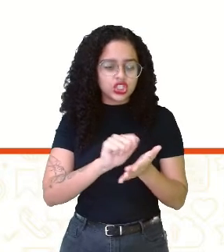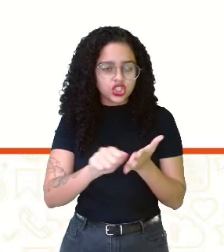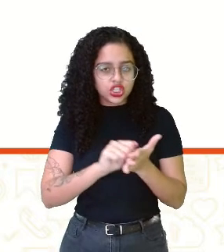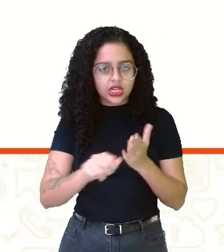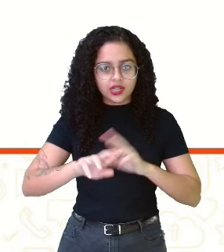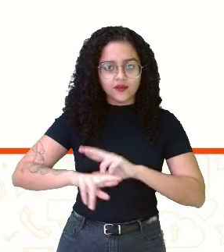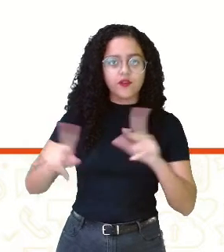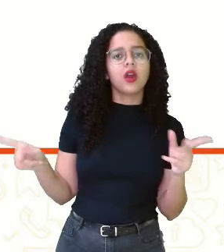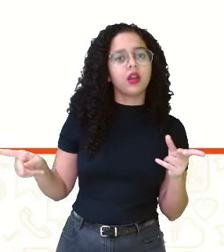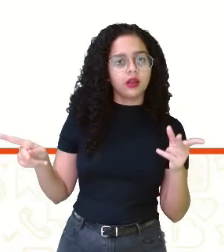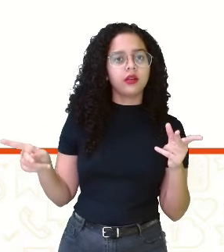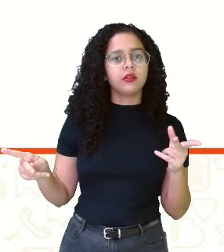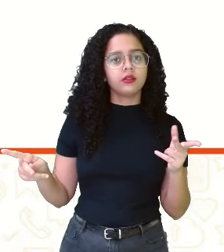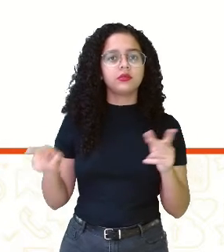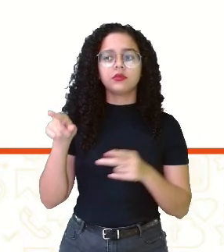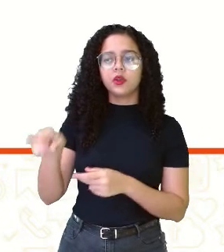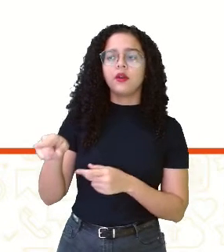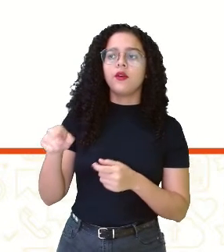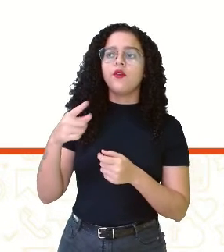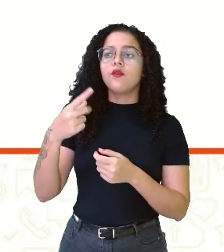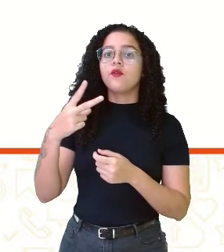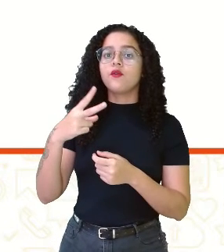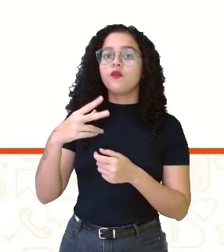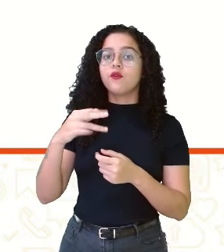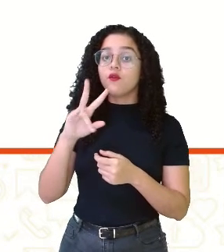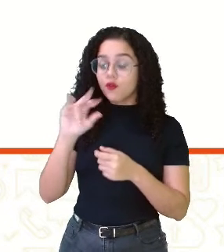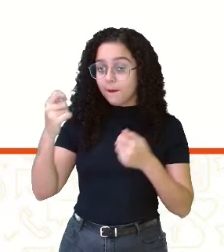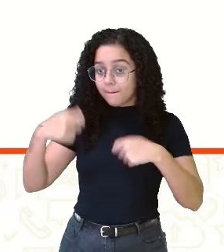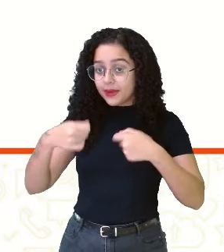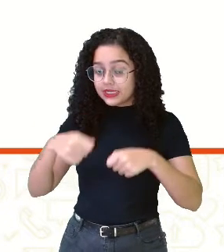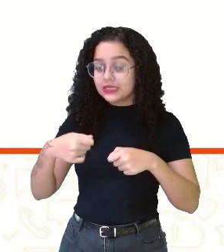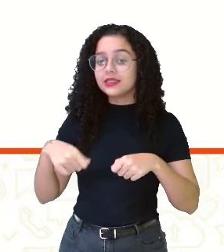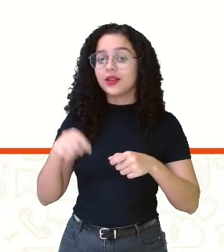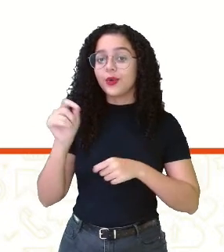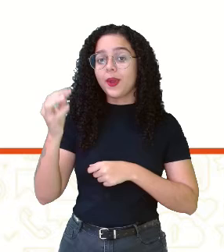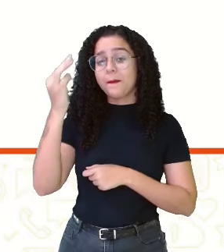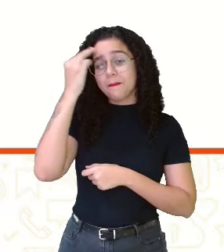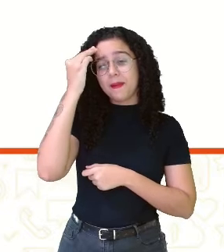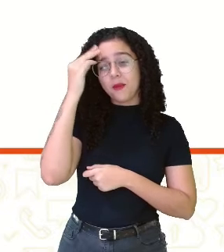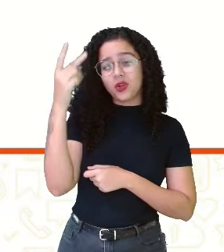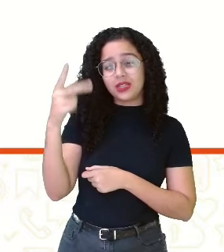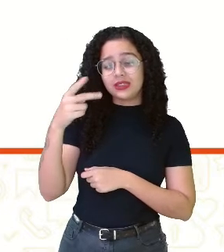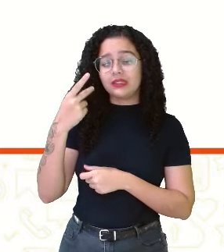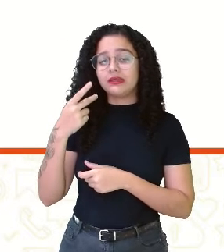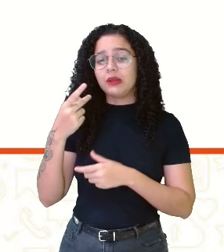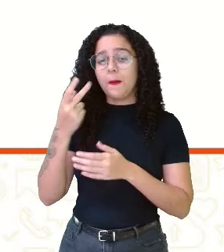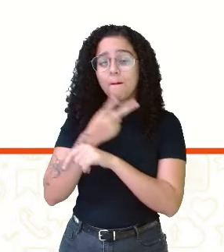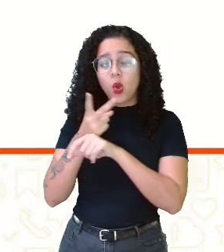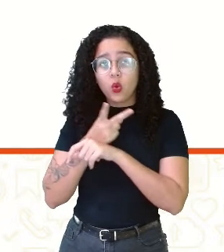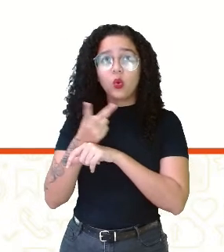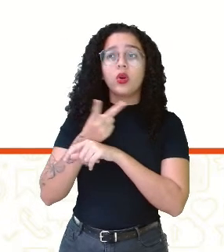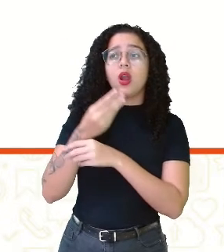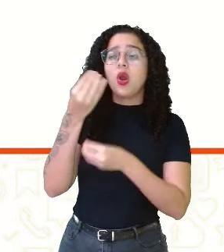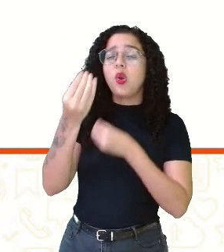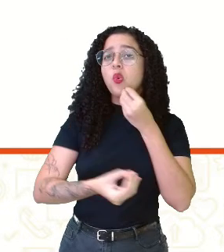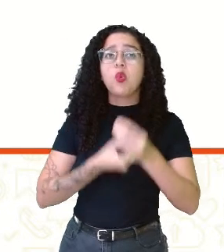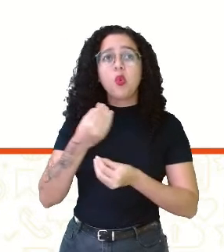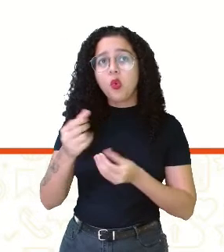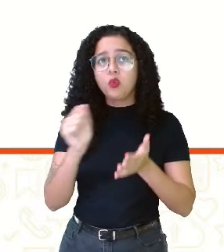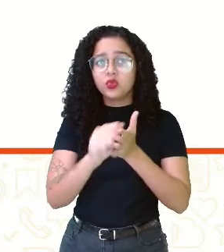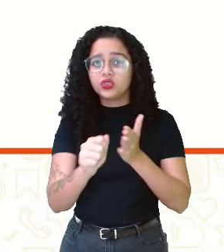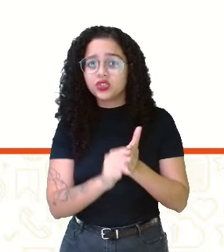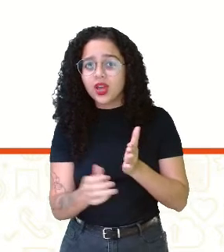dele é diferenciada. Ele vai ter que buscar ali no acervo da memória dele, como escreve